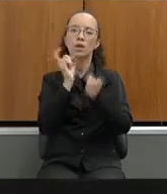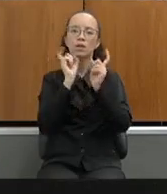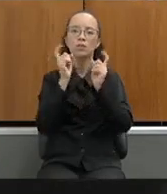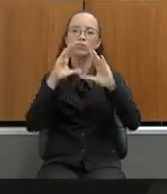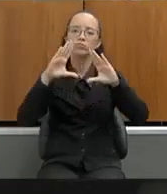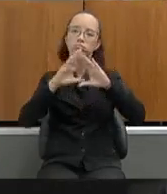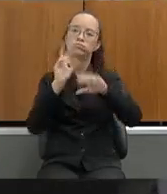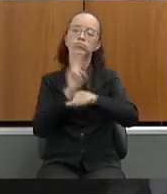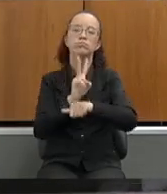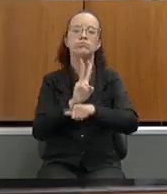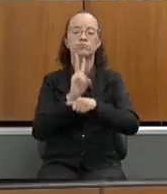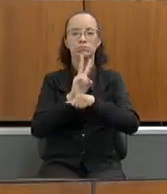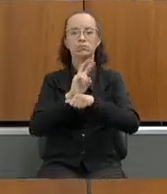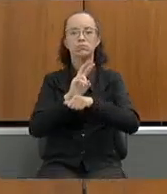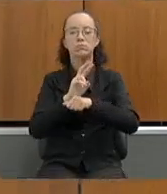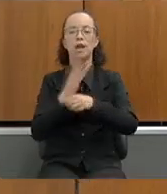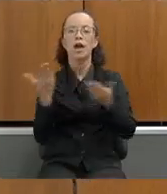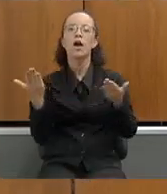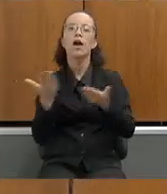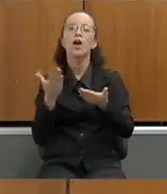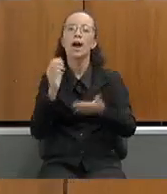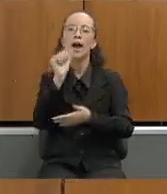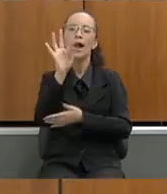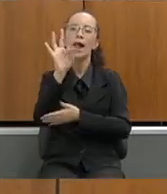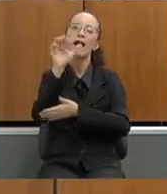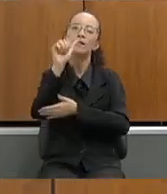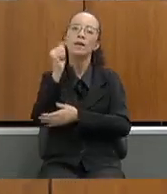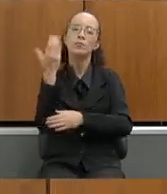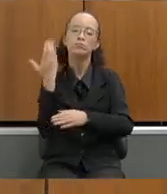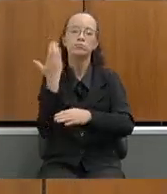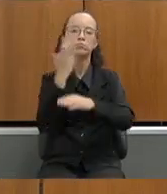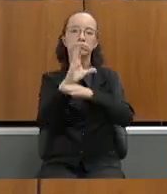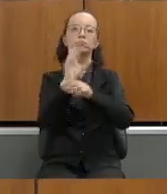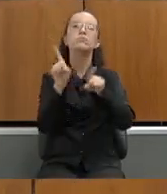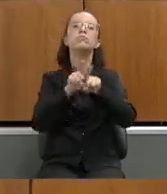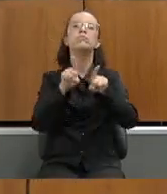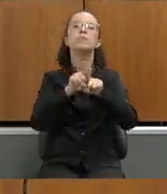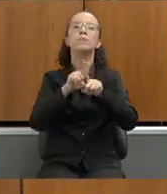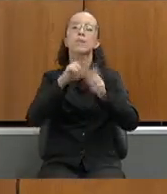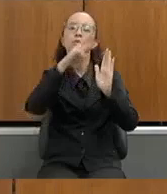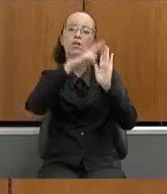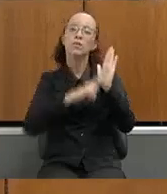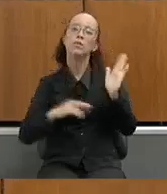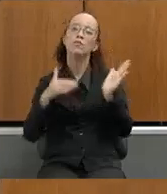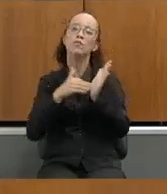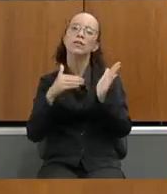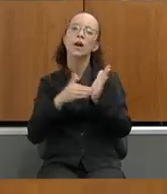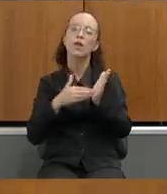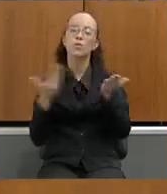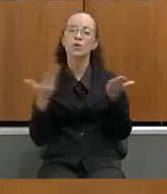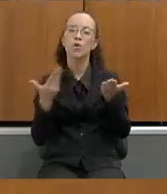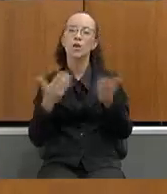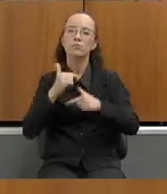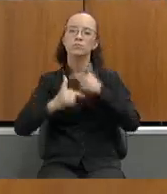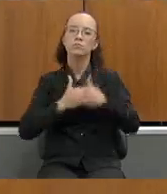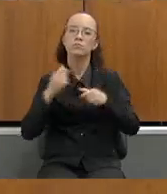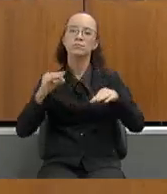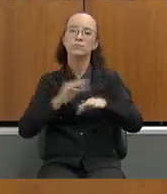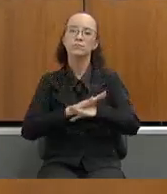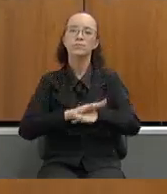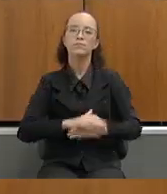Assembleia Fiscaliza determina a lavratura da ata a publicação do relatório final desta reunião e encerra os trabalhos